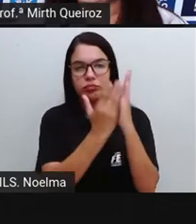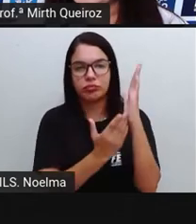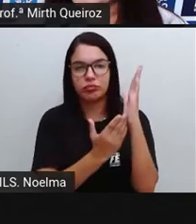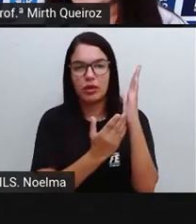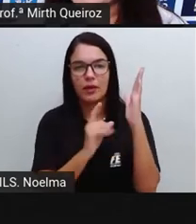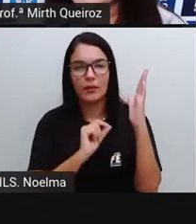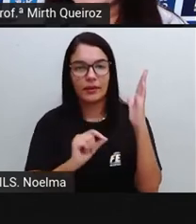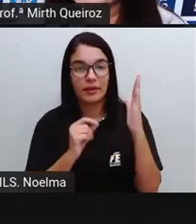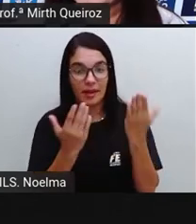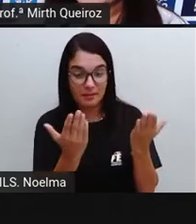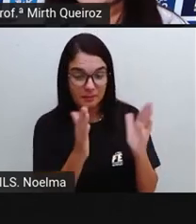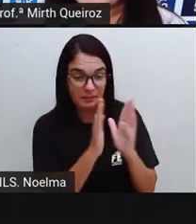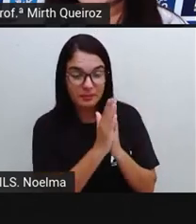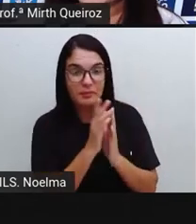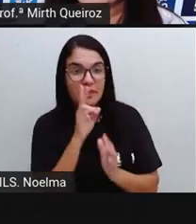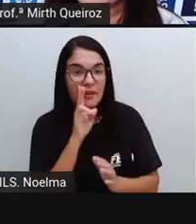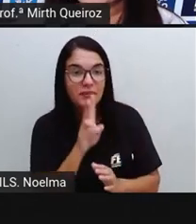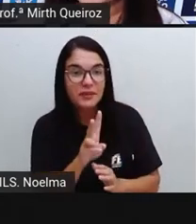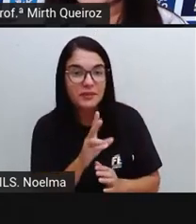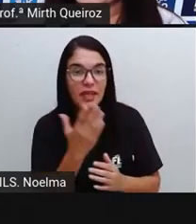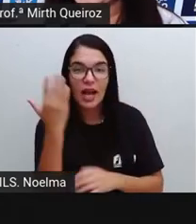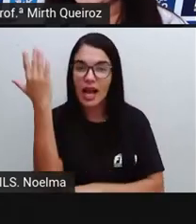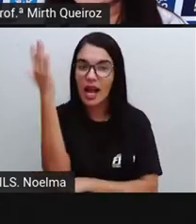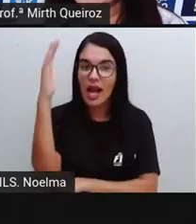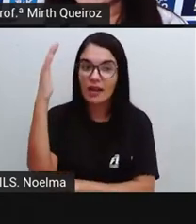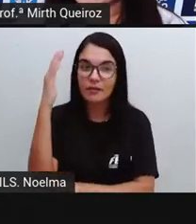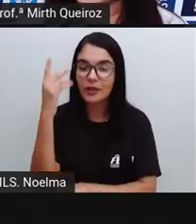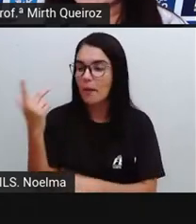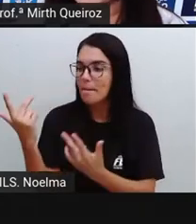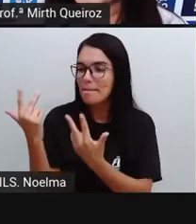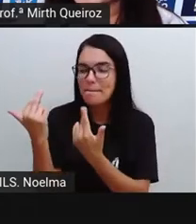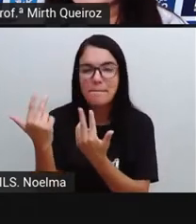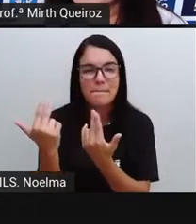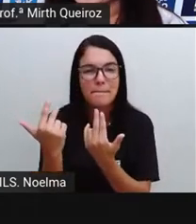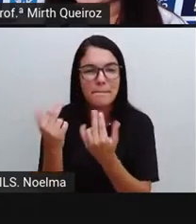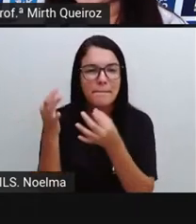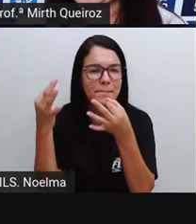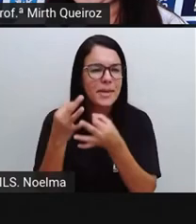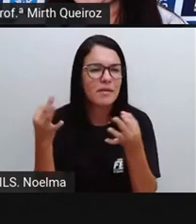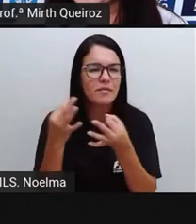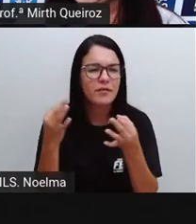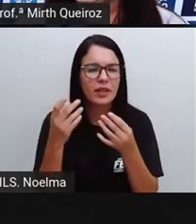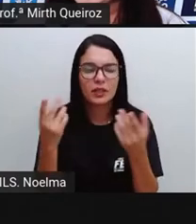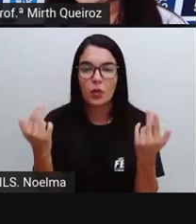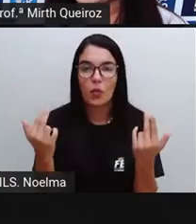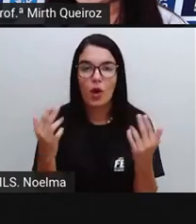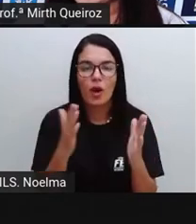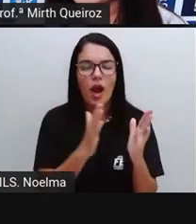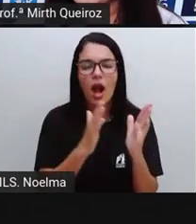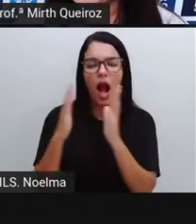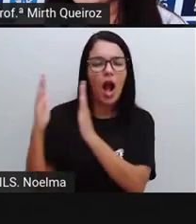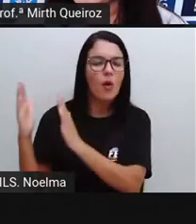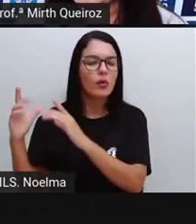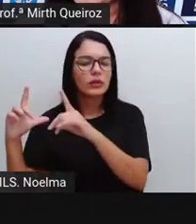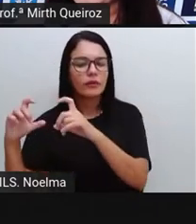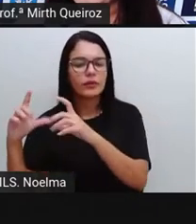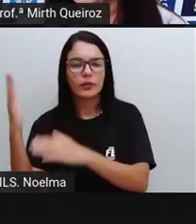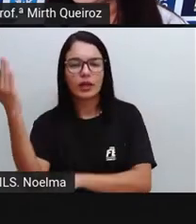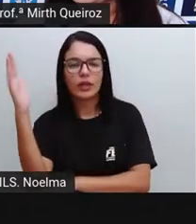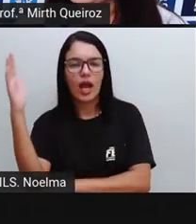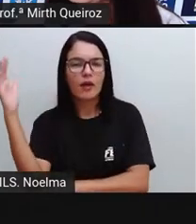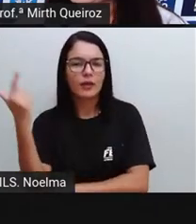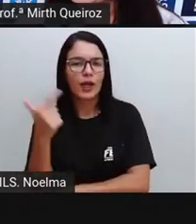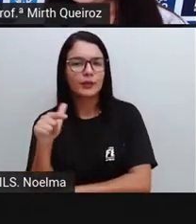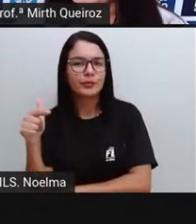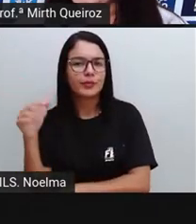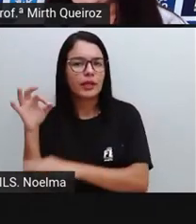ela é simétrica. Um lado ficou perfeitamente igual ao outro ao traçarmos essa linha. Já nessa outra figura aqui, a